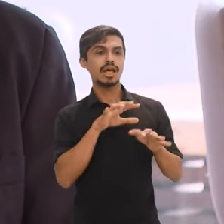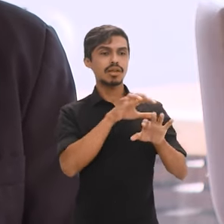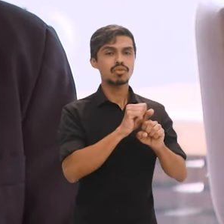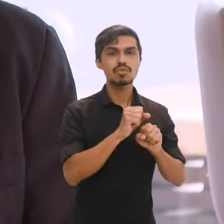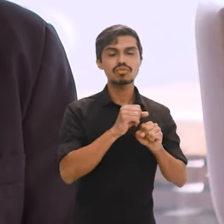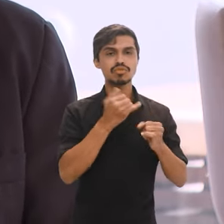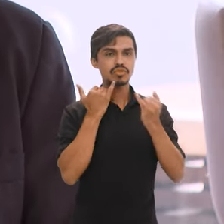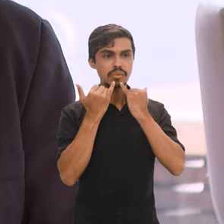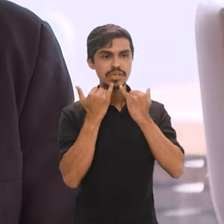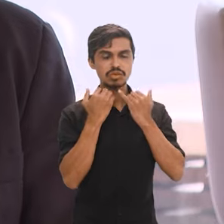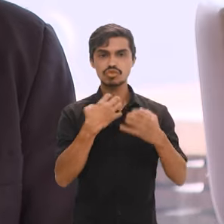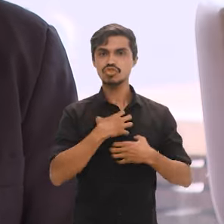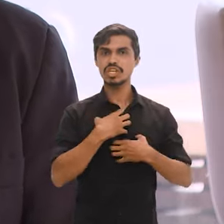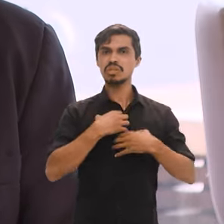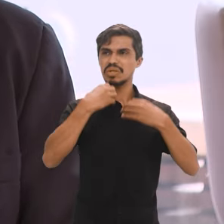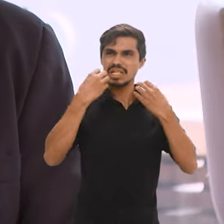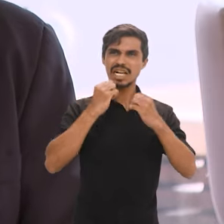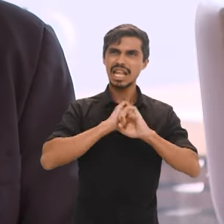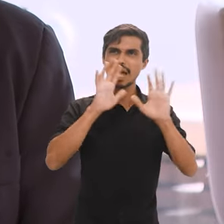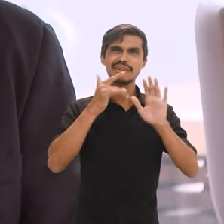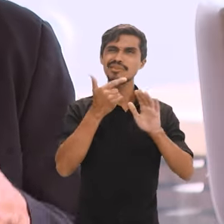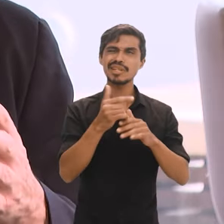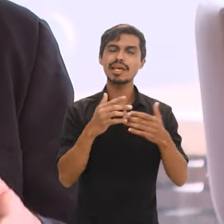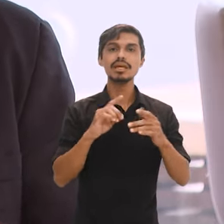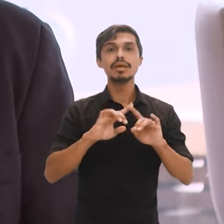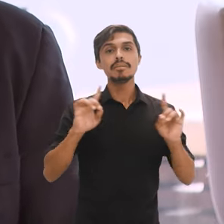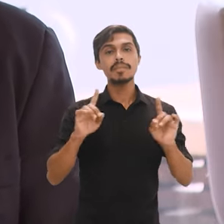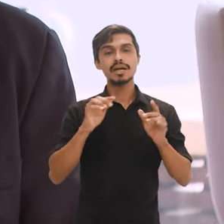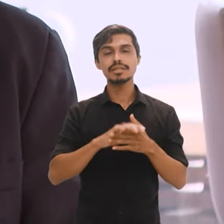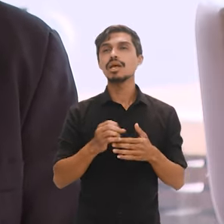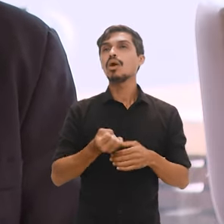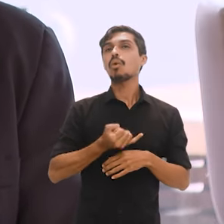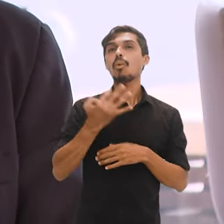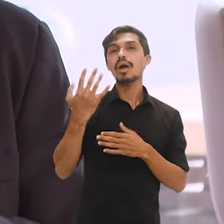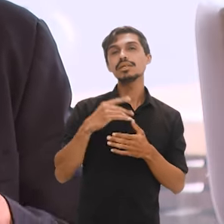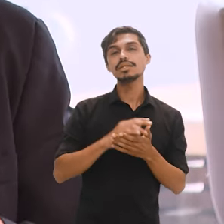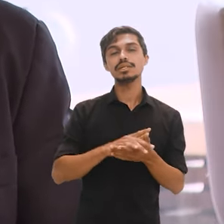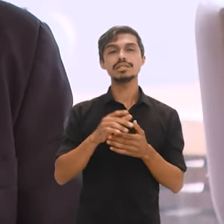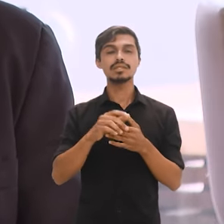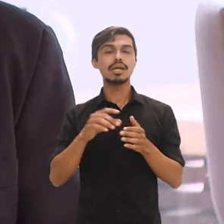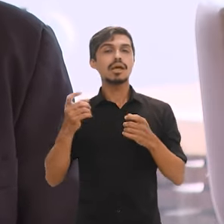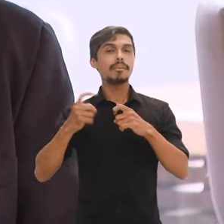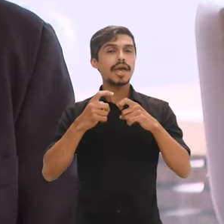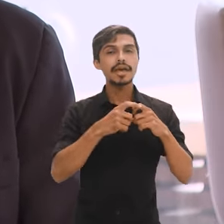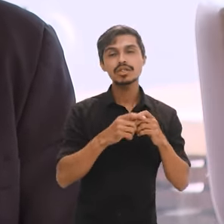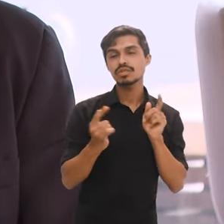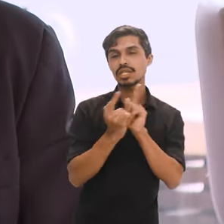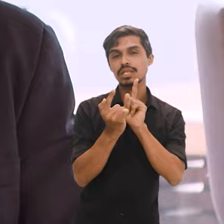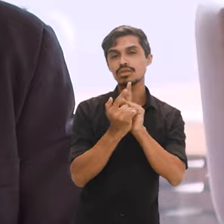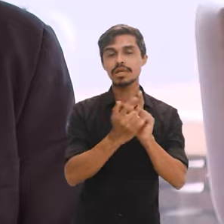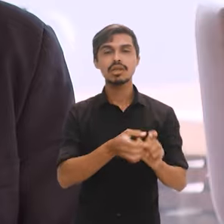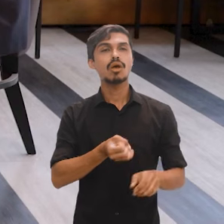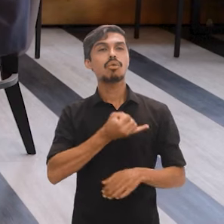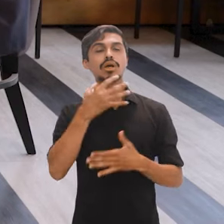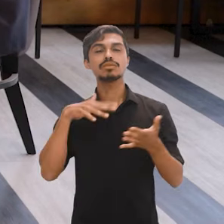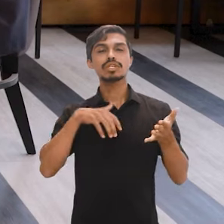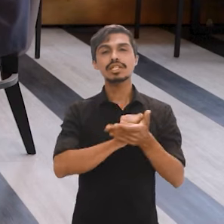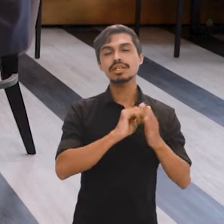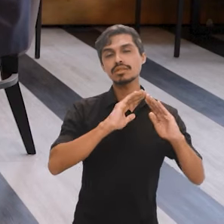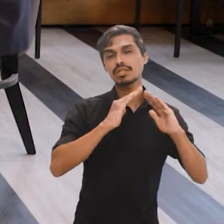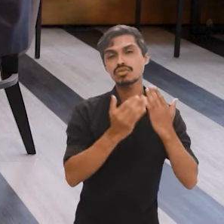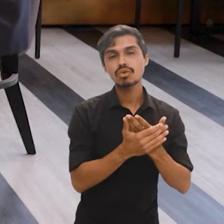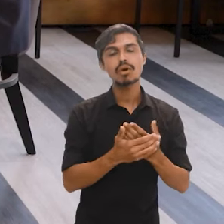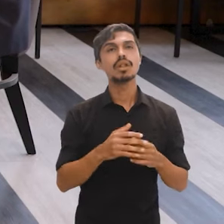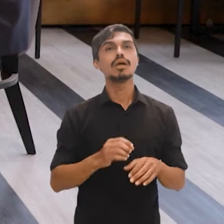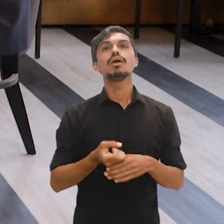articulada, quantas consultas médicas num determinado município são ofertadas, quantos alunos estão matriculados, qual